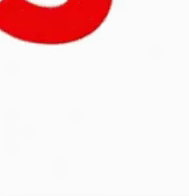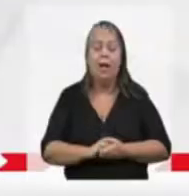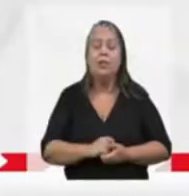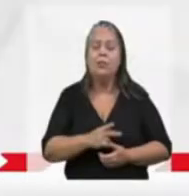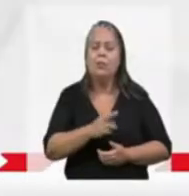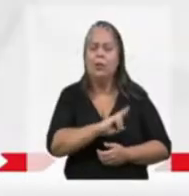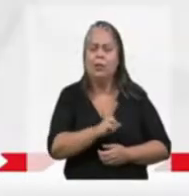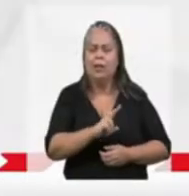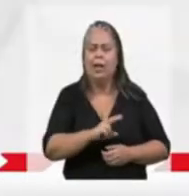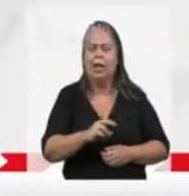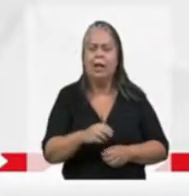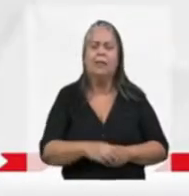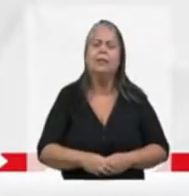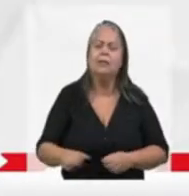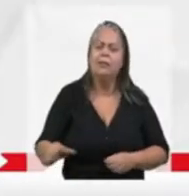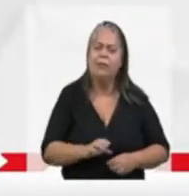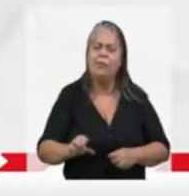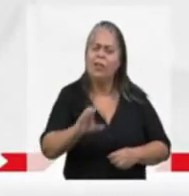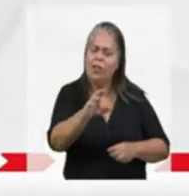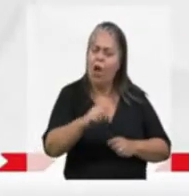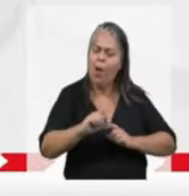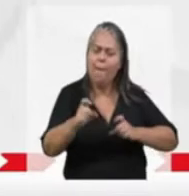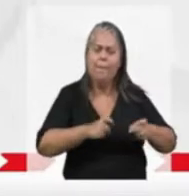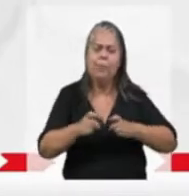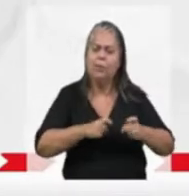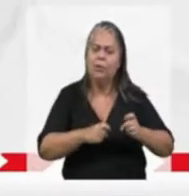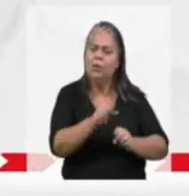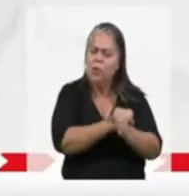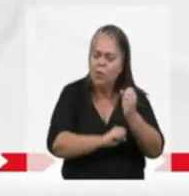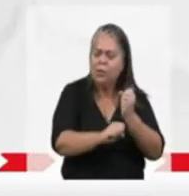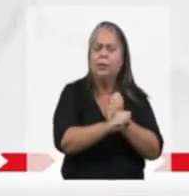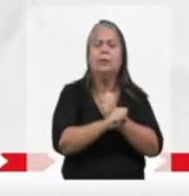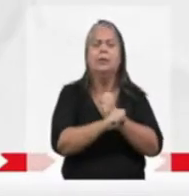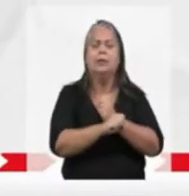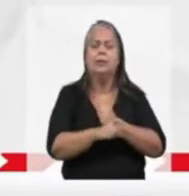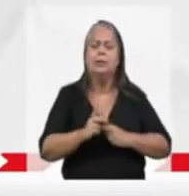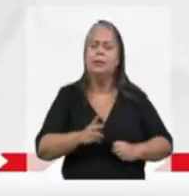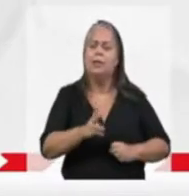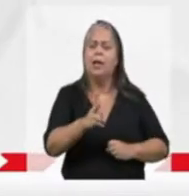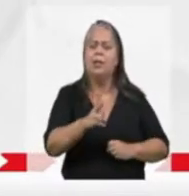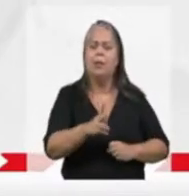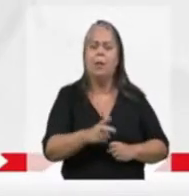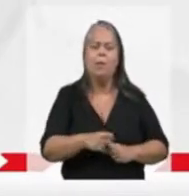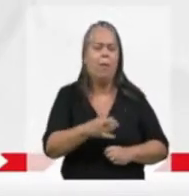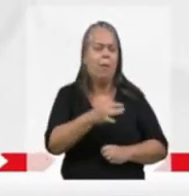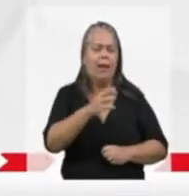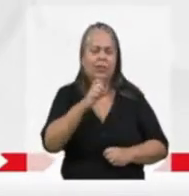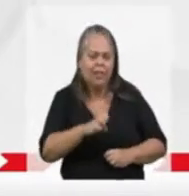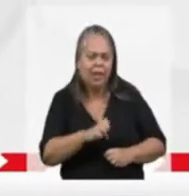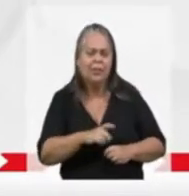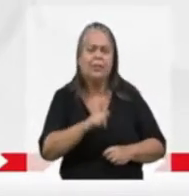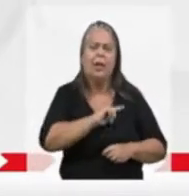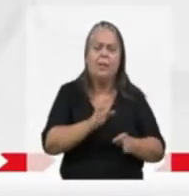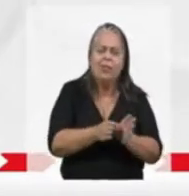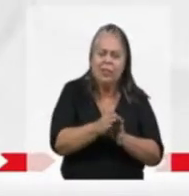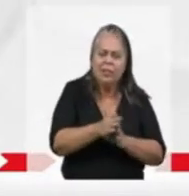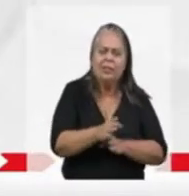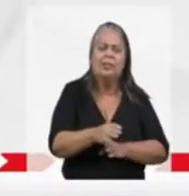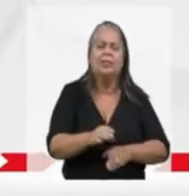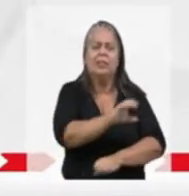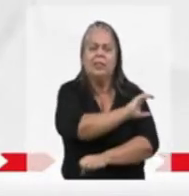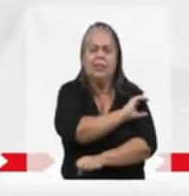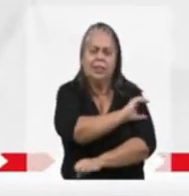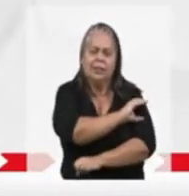Eu sou Felipe Pires, carioca da Vila Aliança, luto pelas políticas de assistência social para o povo carioca, por mais crais, creches, conselhos